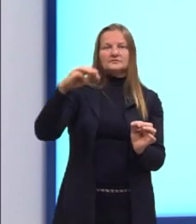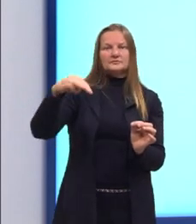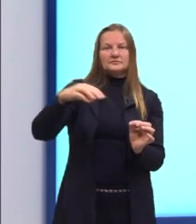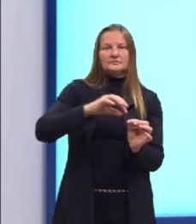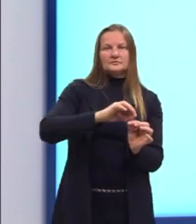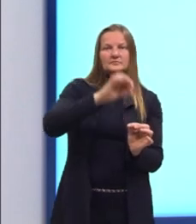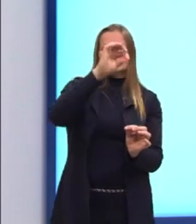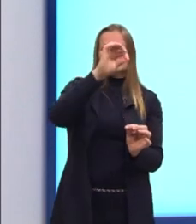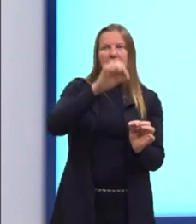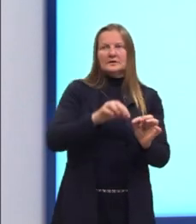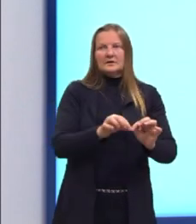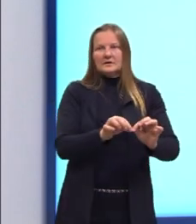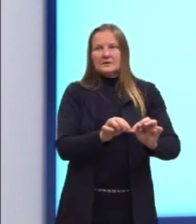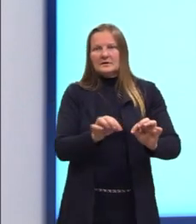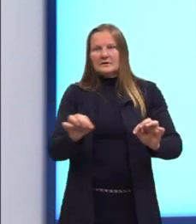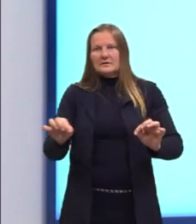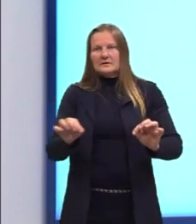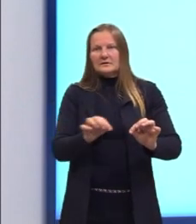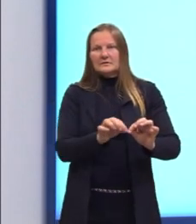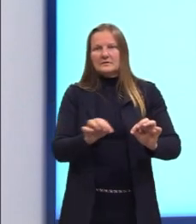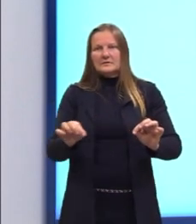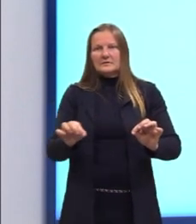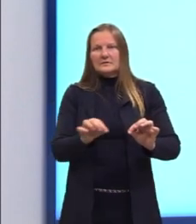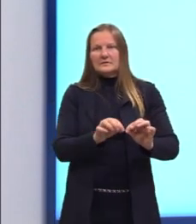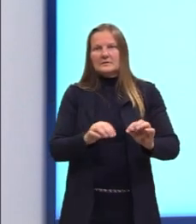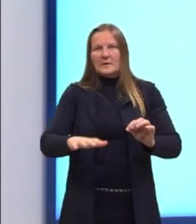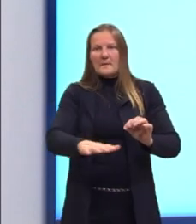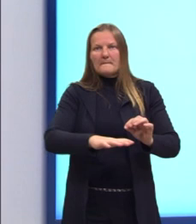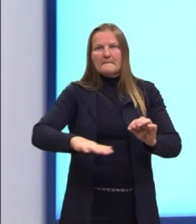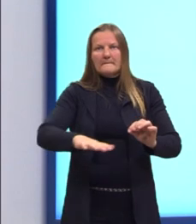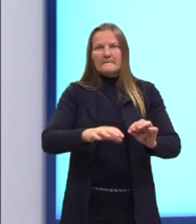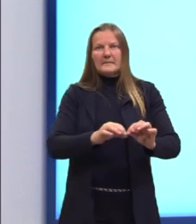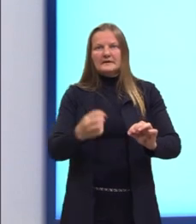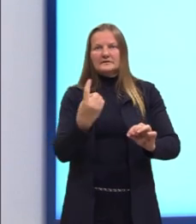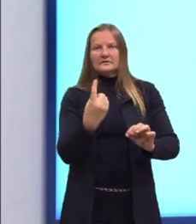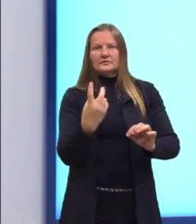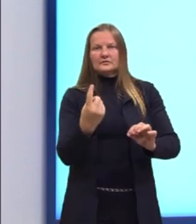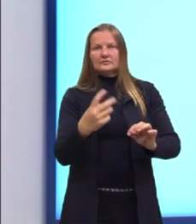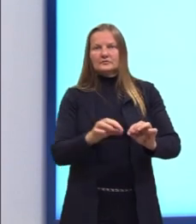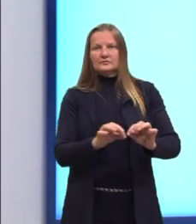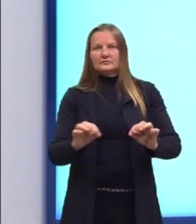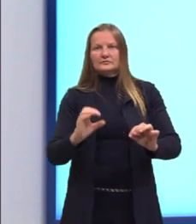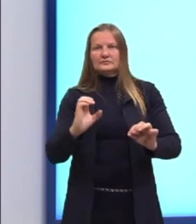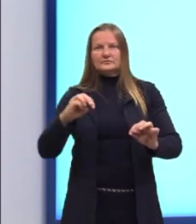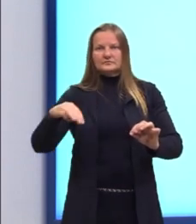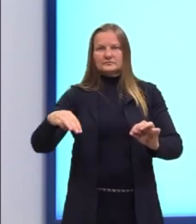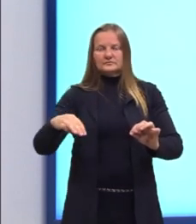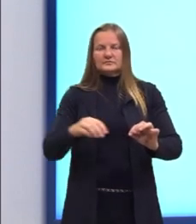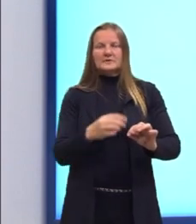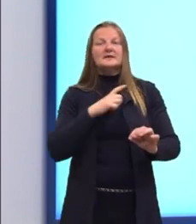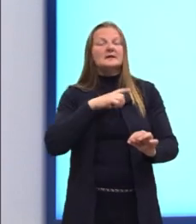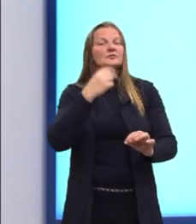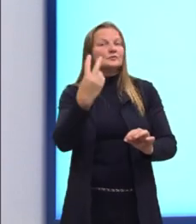e que as arestas da base ali são de 12 centímetros. Tendo essas duas medidas, nós